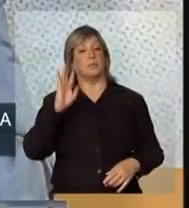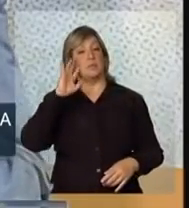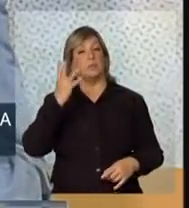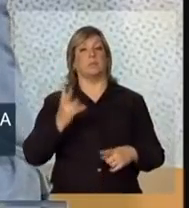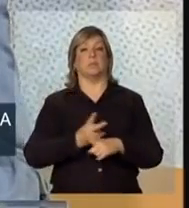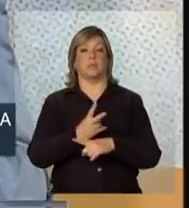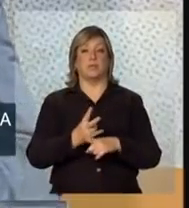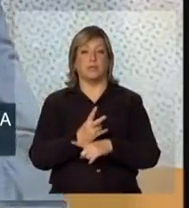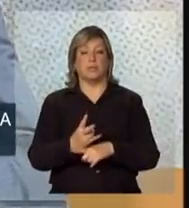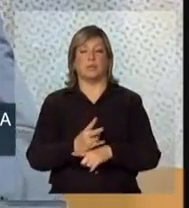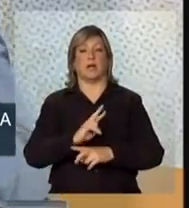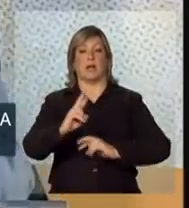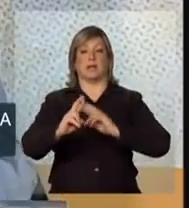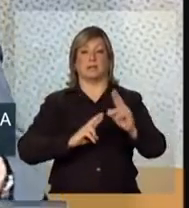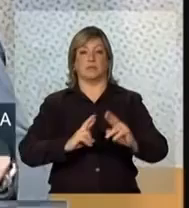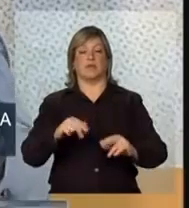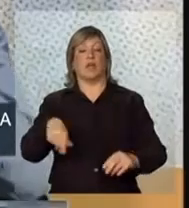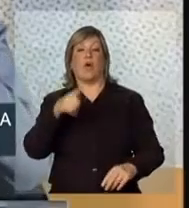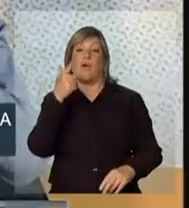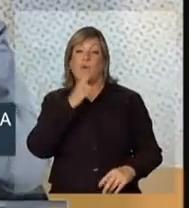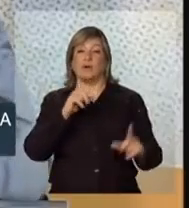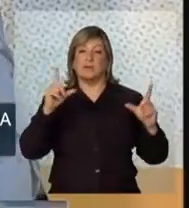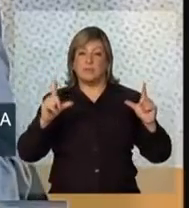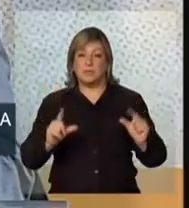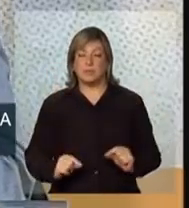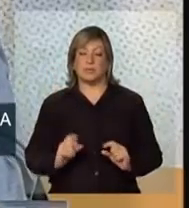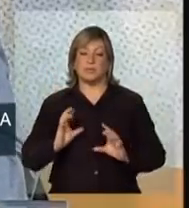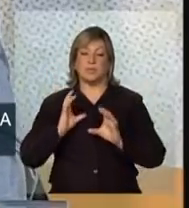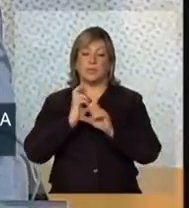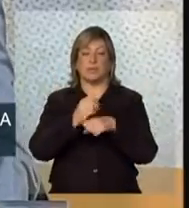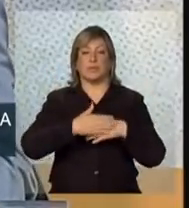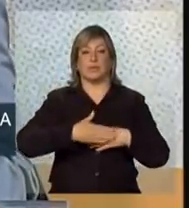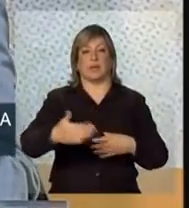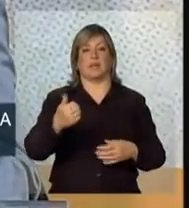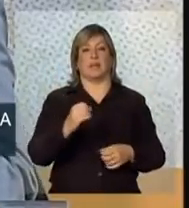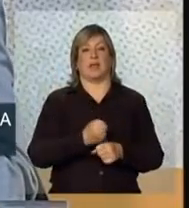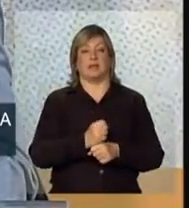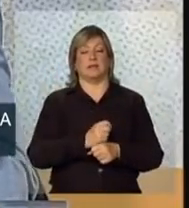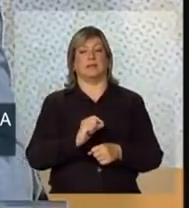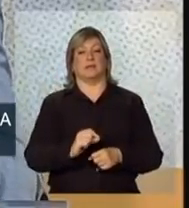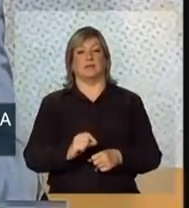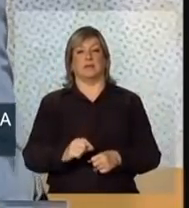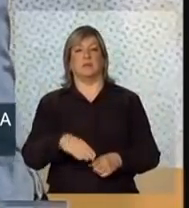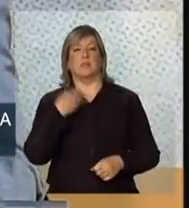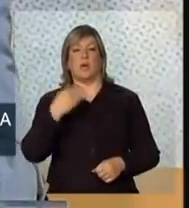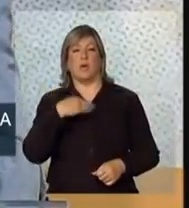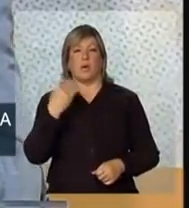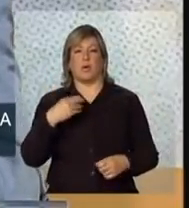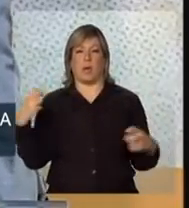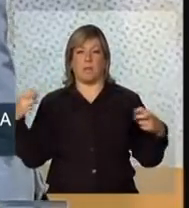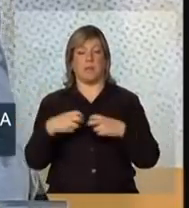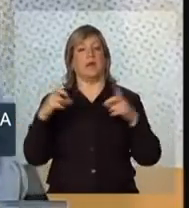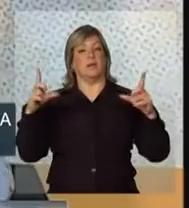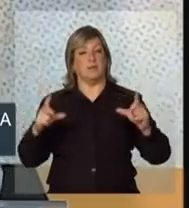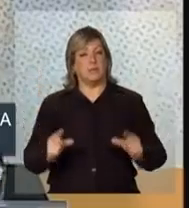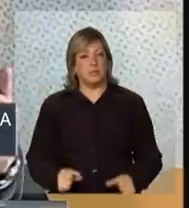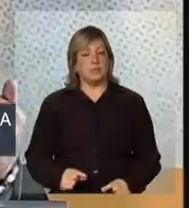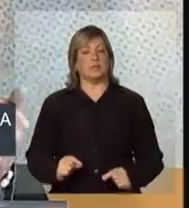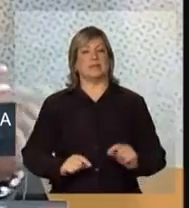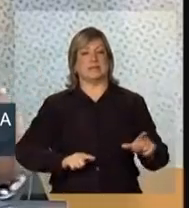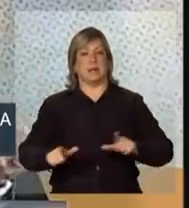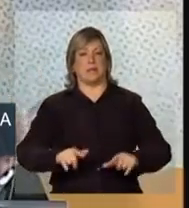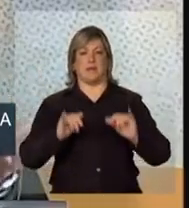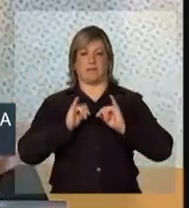esse desafio de conseguirmos reduzir ao longo dessa década as mortes e os acidentes com várias ações de prevenção, de intervenção,